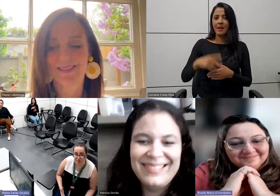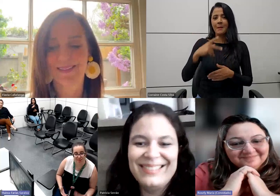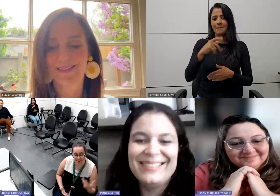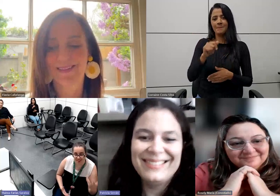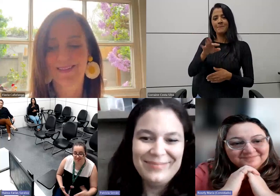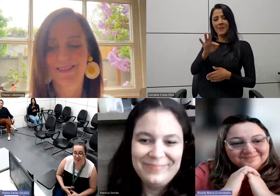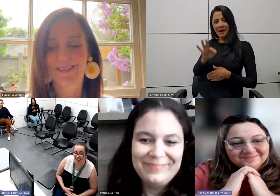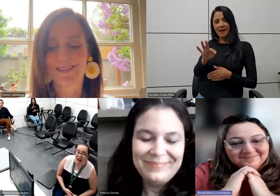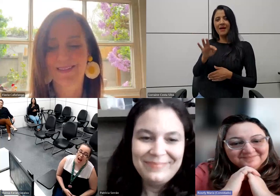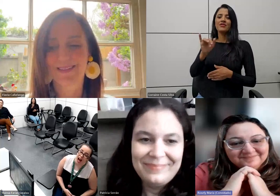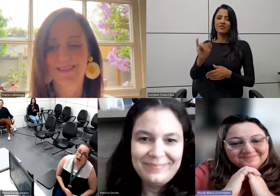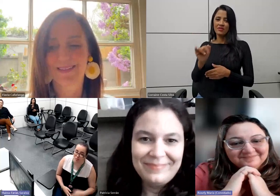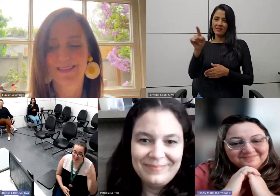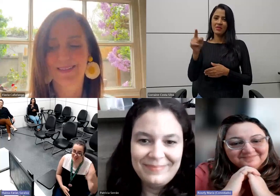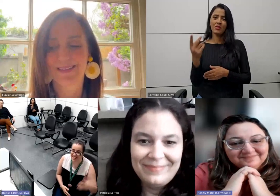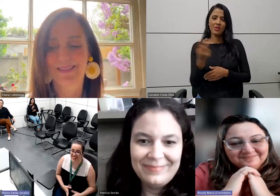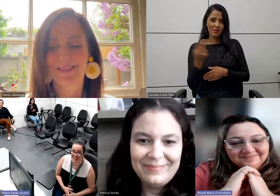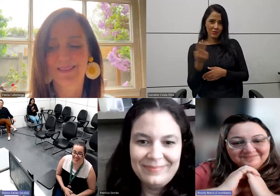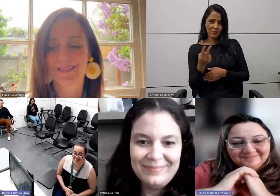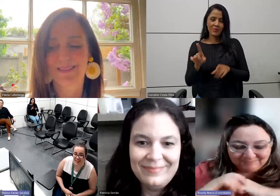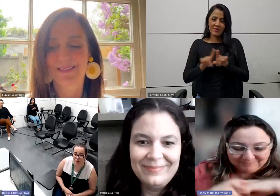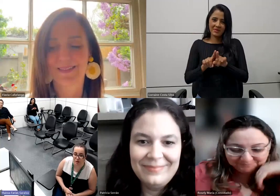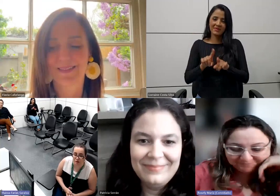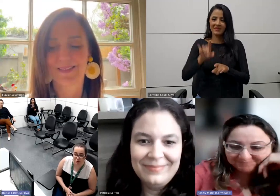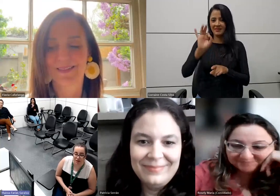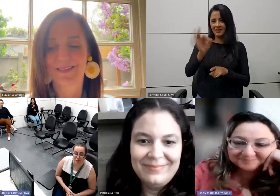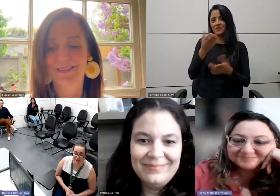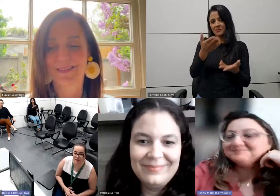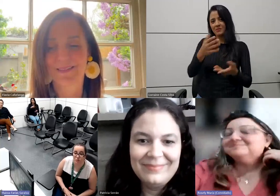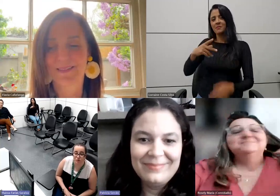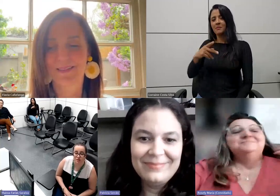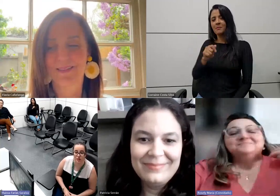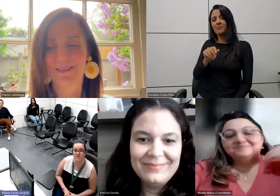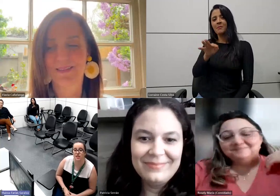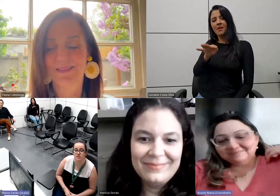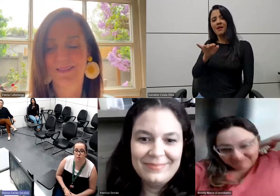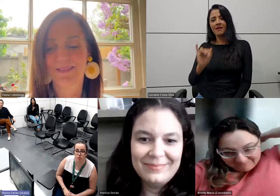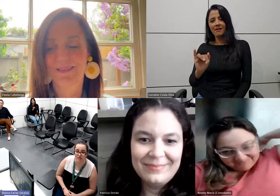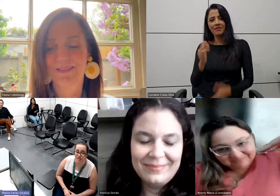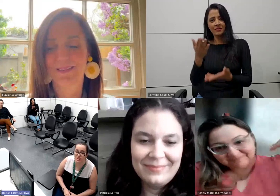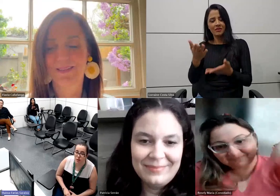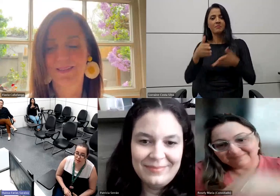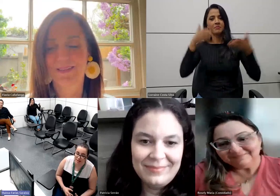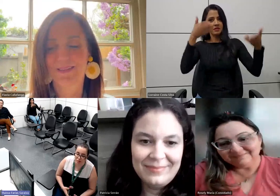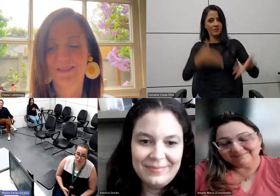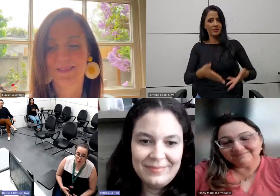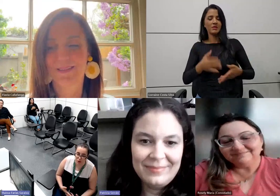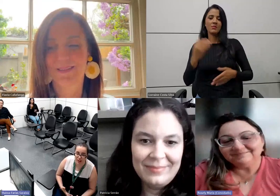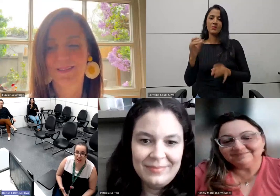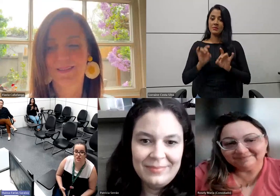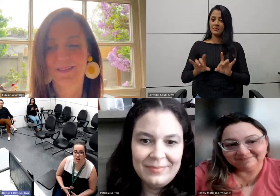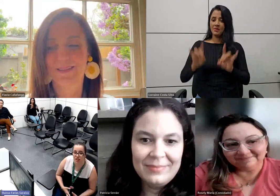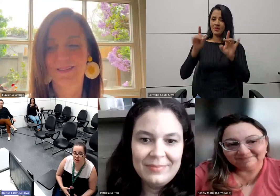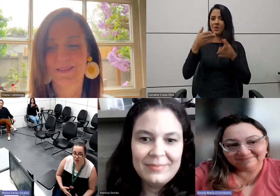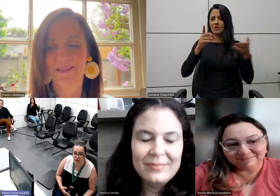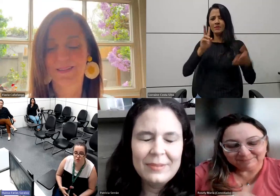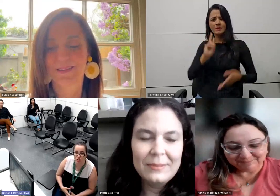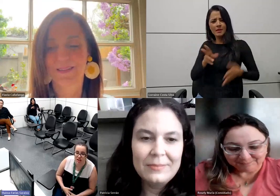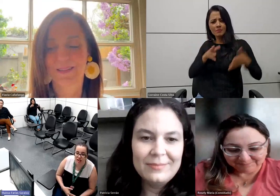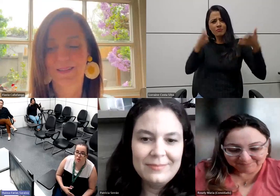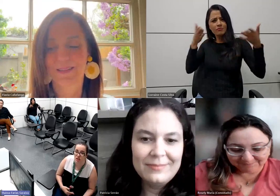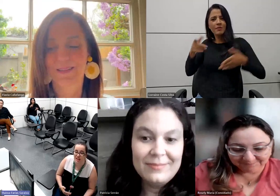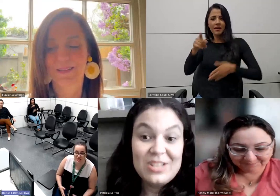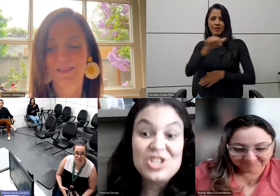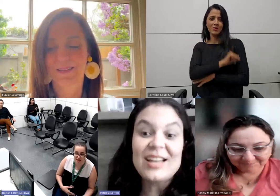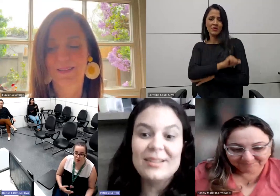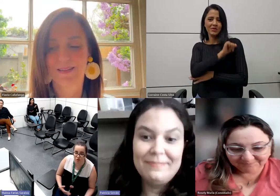nós duas, né? A Pathy tem uma participação muito especial nessa mobilização, porque ela sempre foi muito engajada aí no